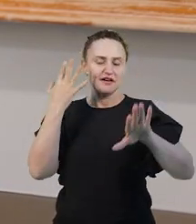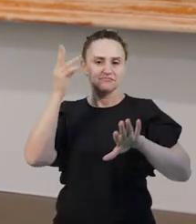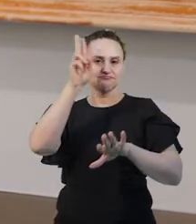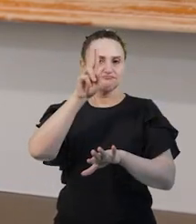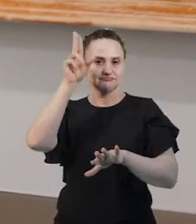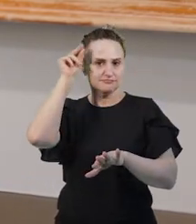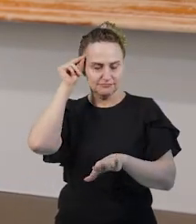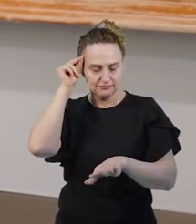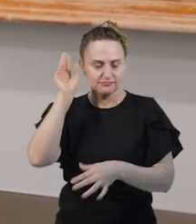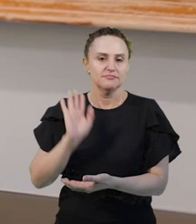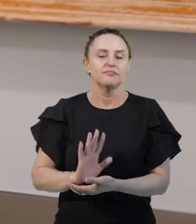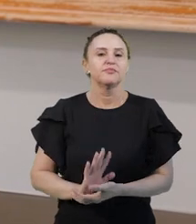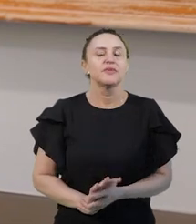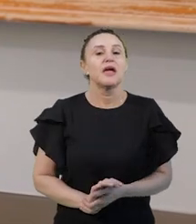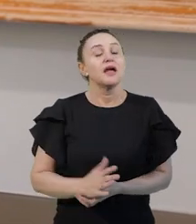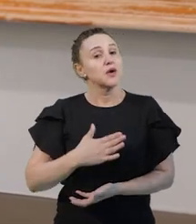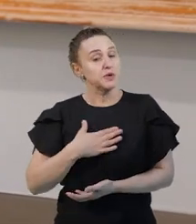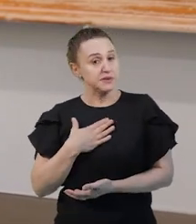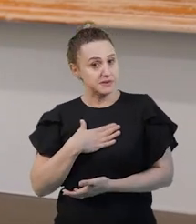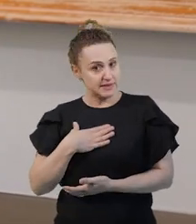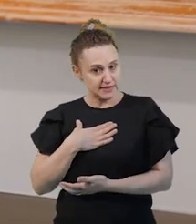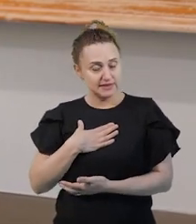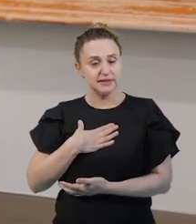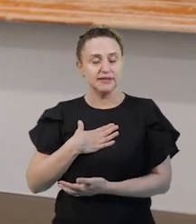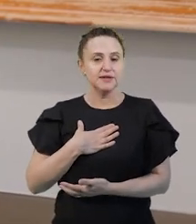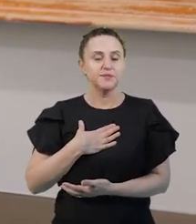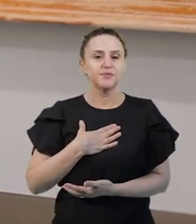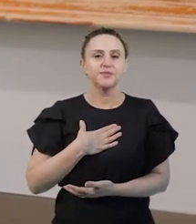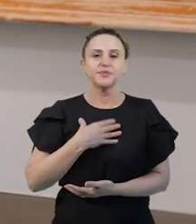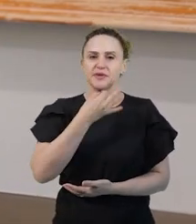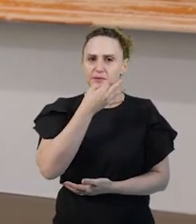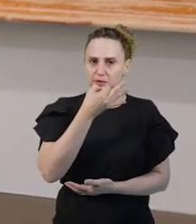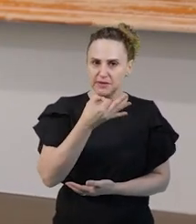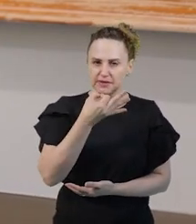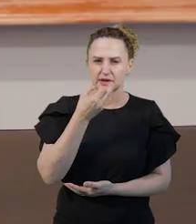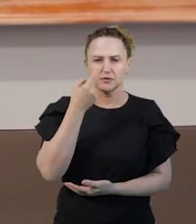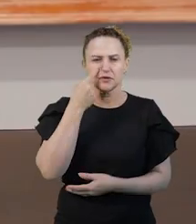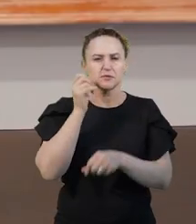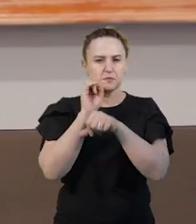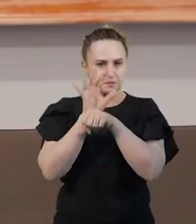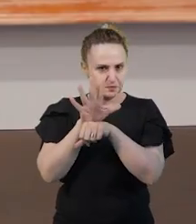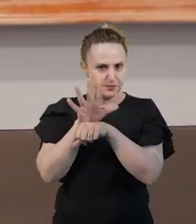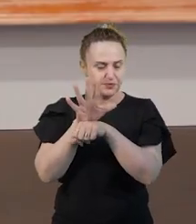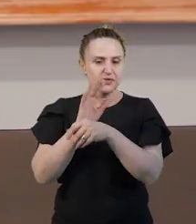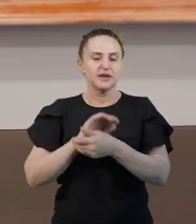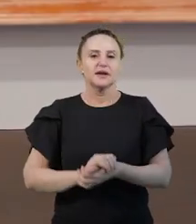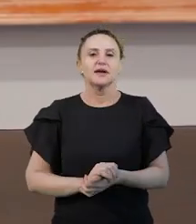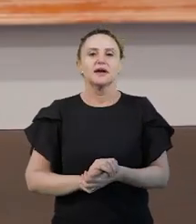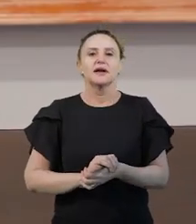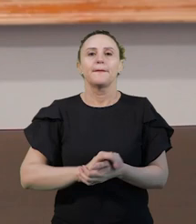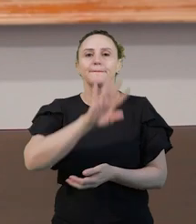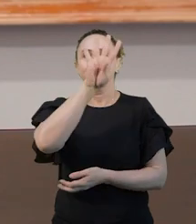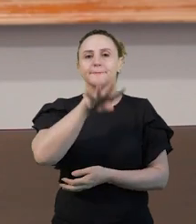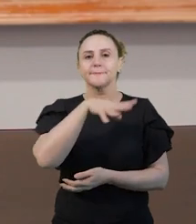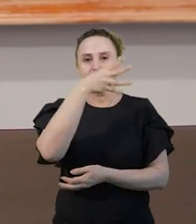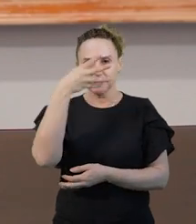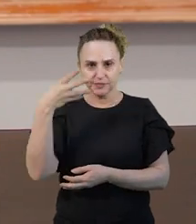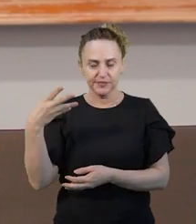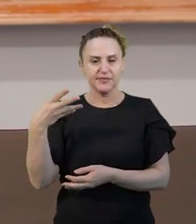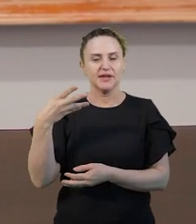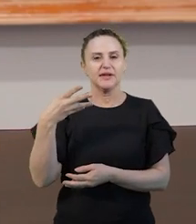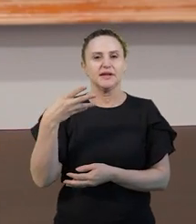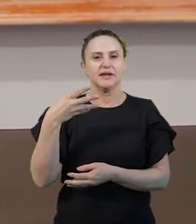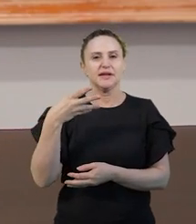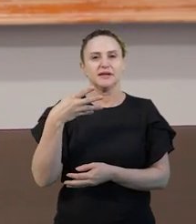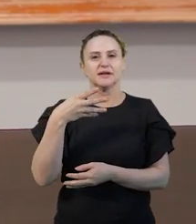Então, gostaria de comentar com vocês, como vocês podem ver nesse slide, sobre a emenda da disciplina. A